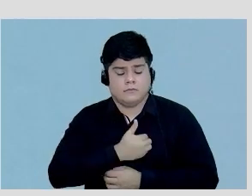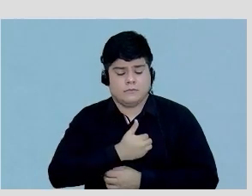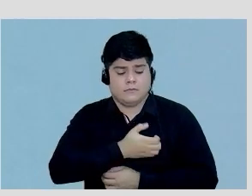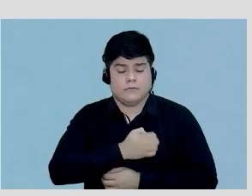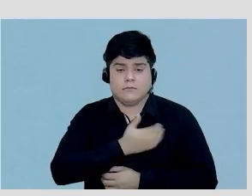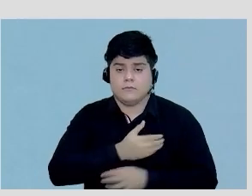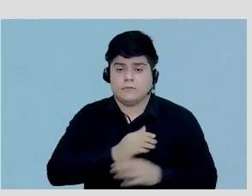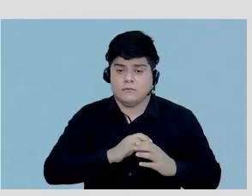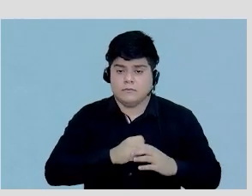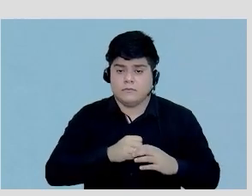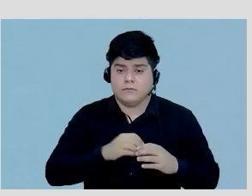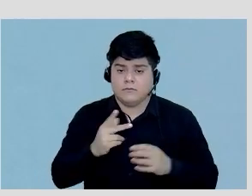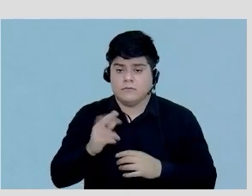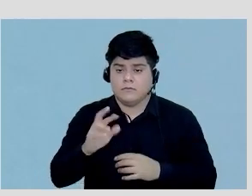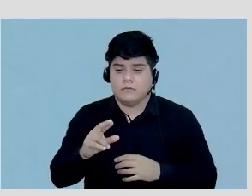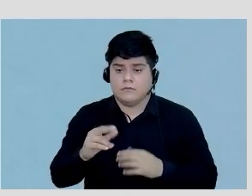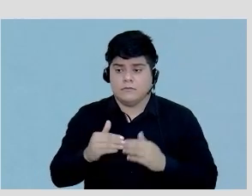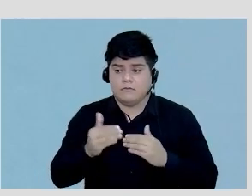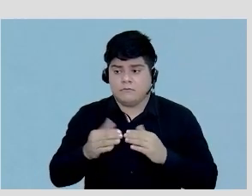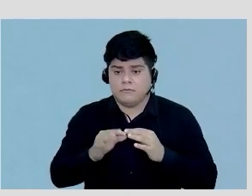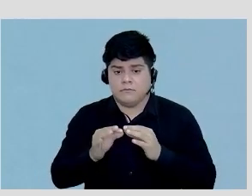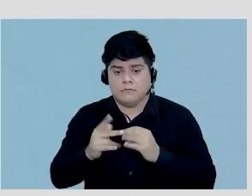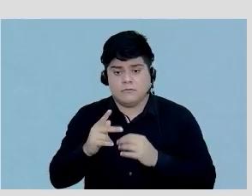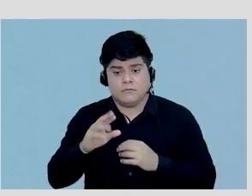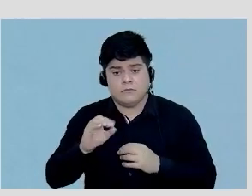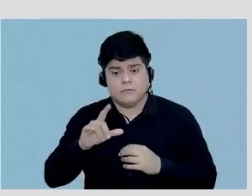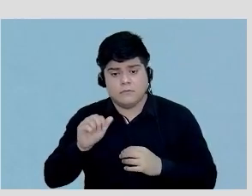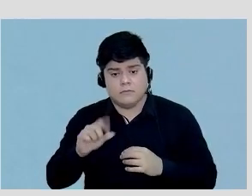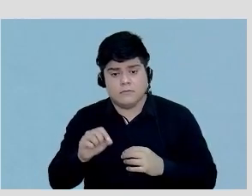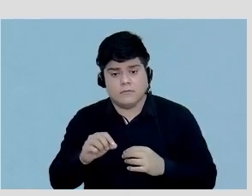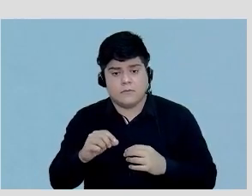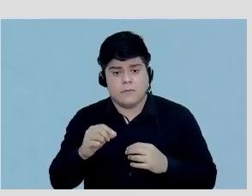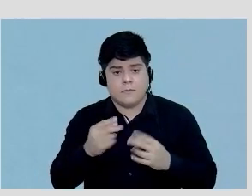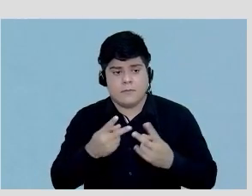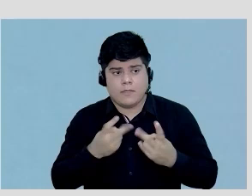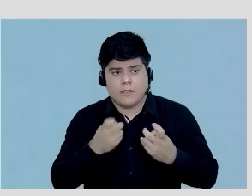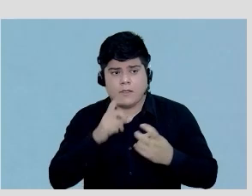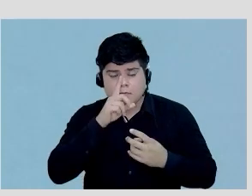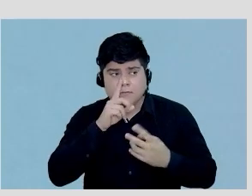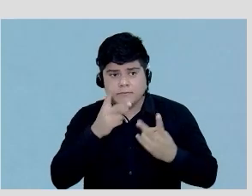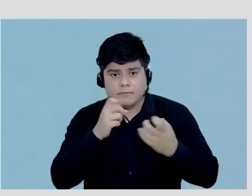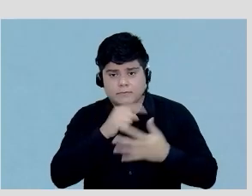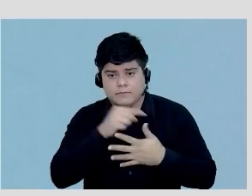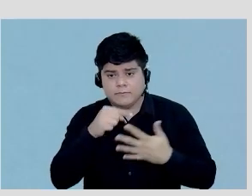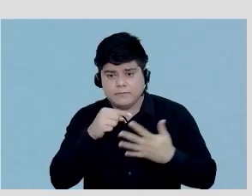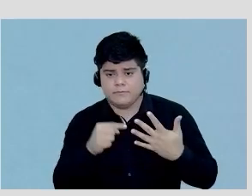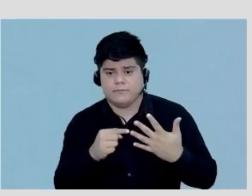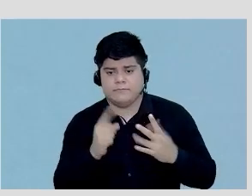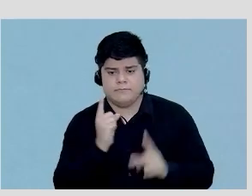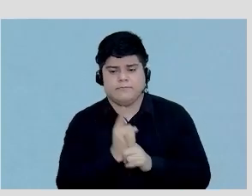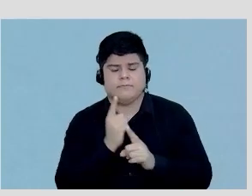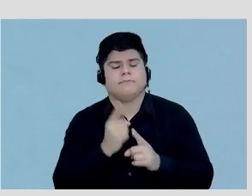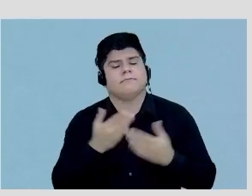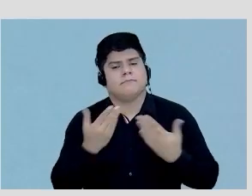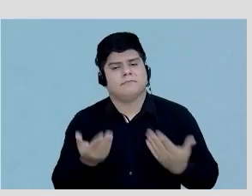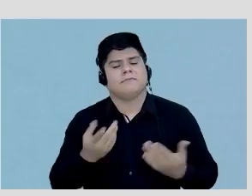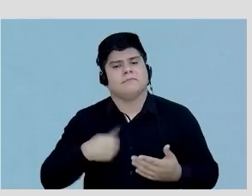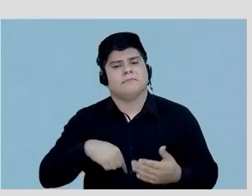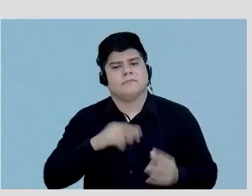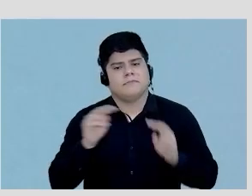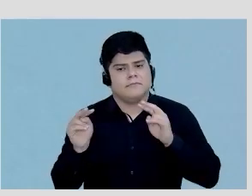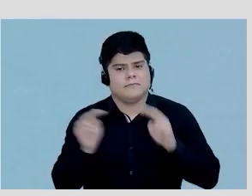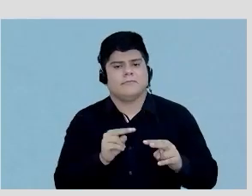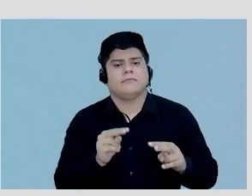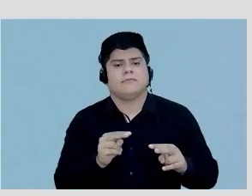prolongado então esse paciente tem alguns marcadores de risco então a gente olha